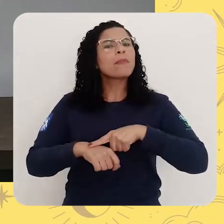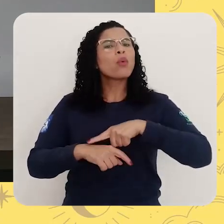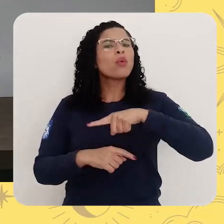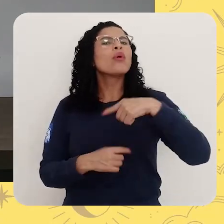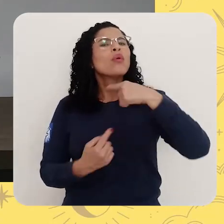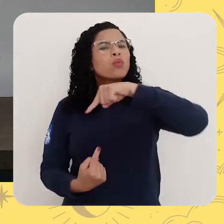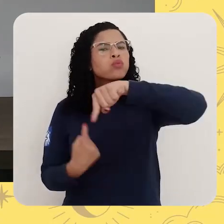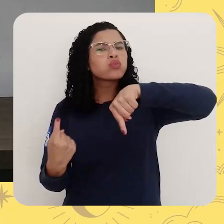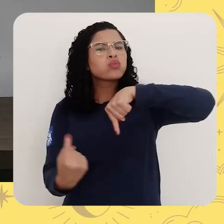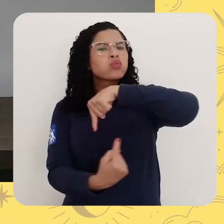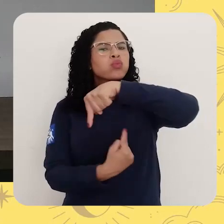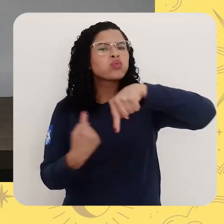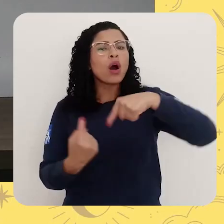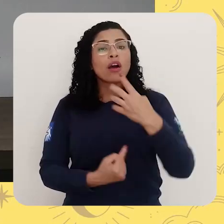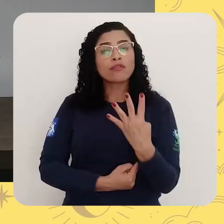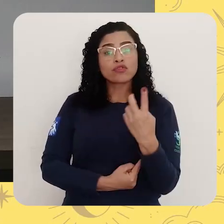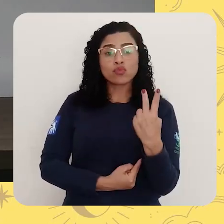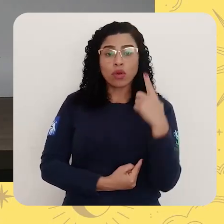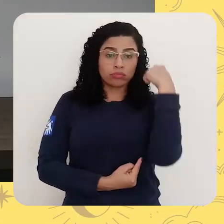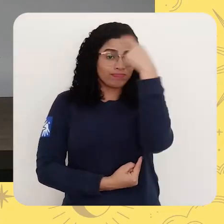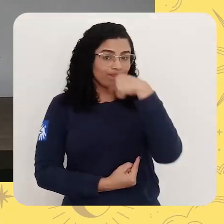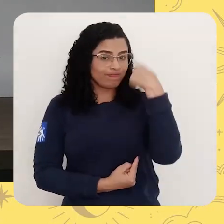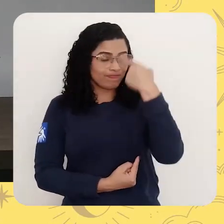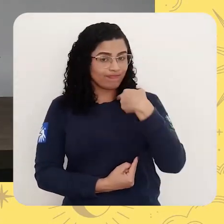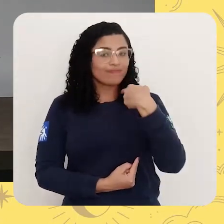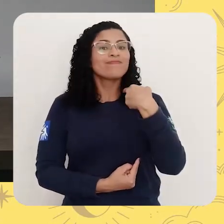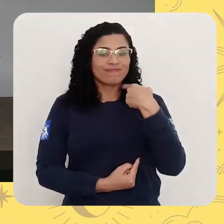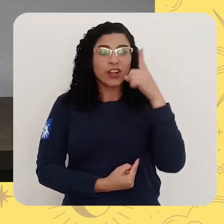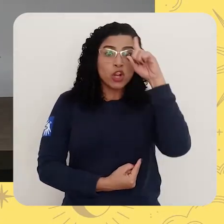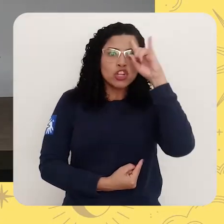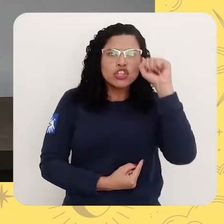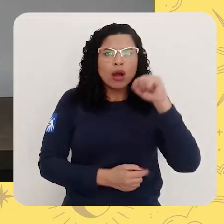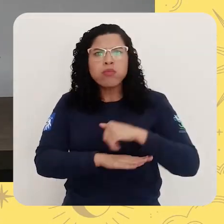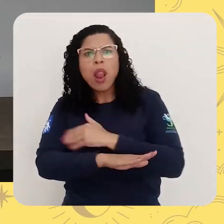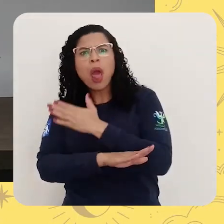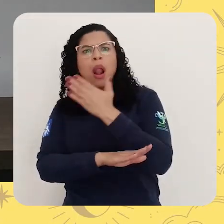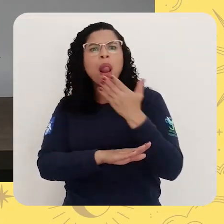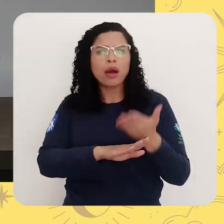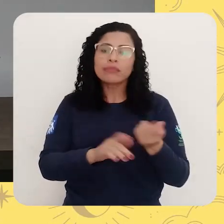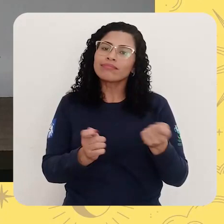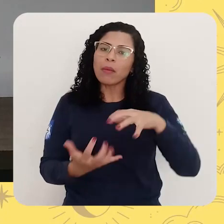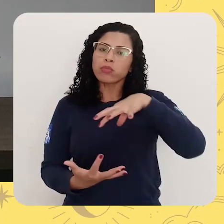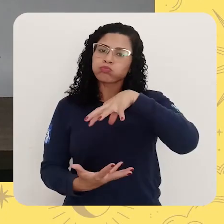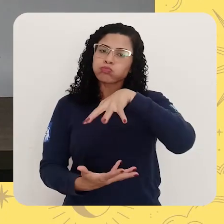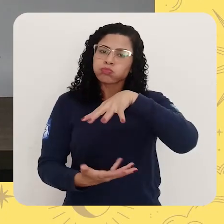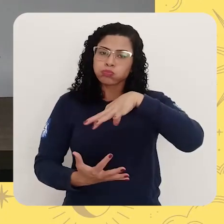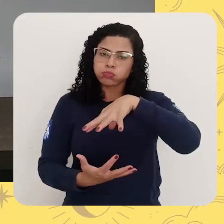horas. Ou seja, o dia inteiro. Aqui, vale até rodar para demonstrar o movimento.